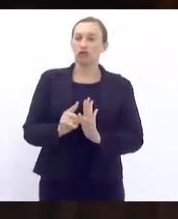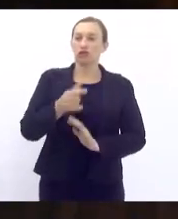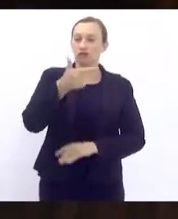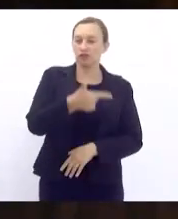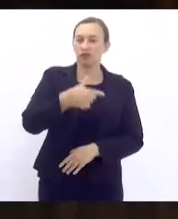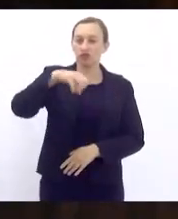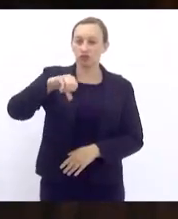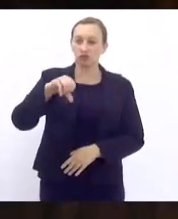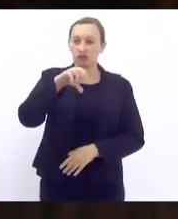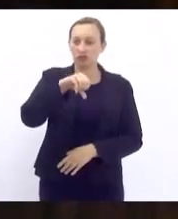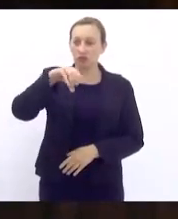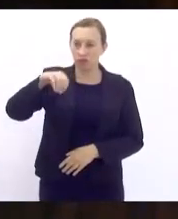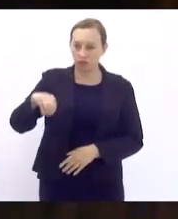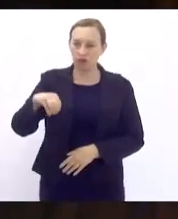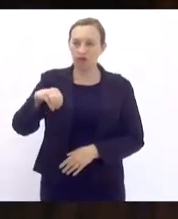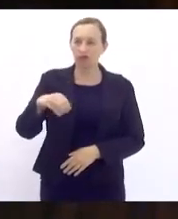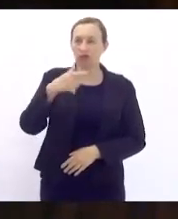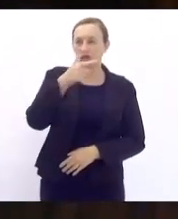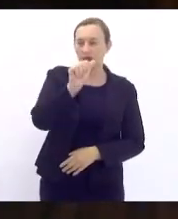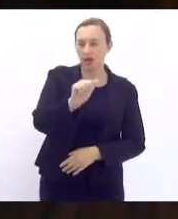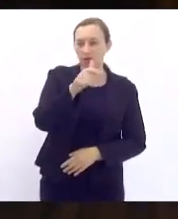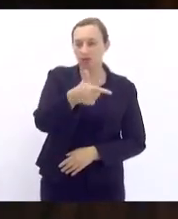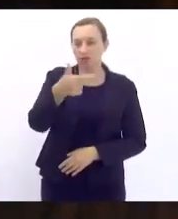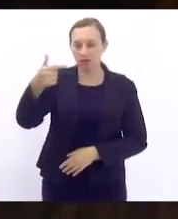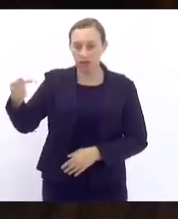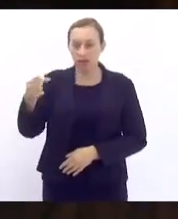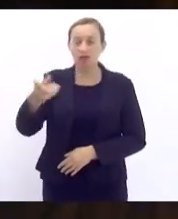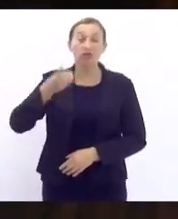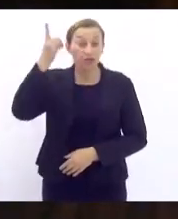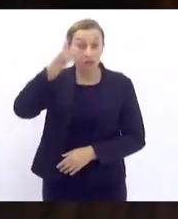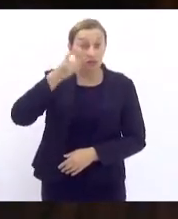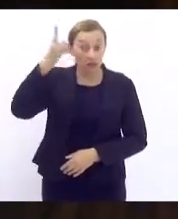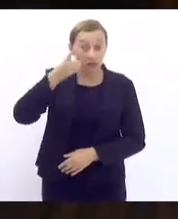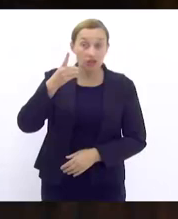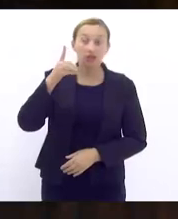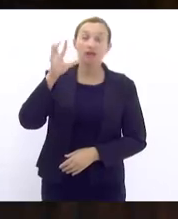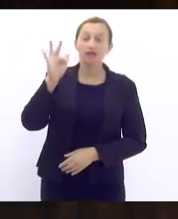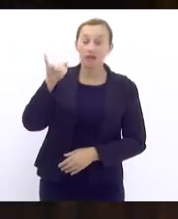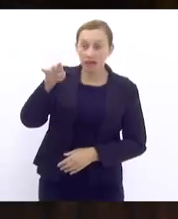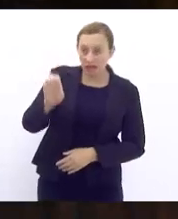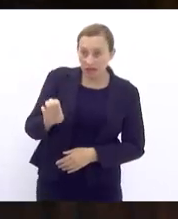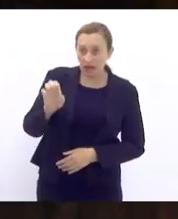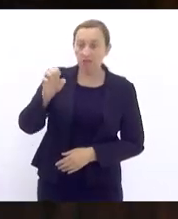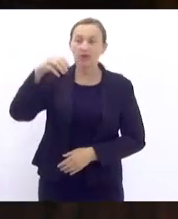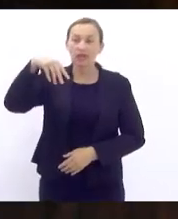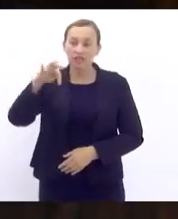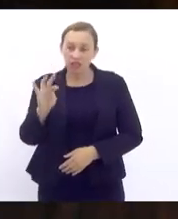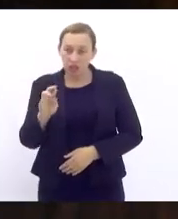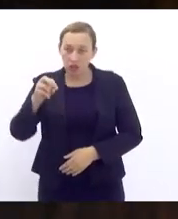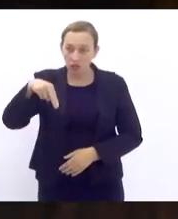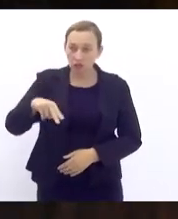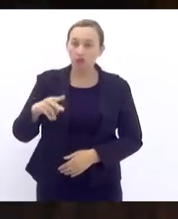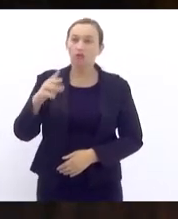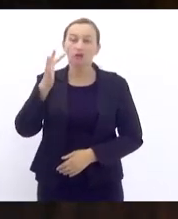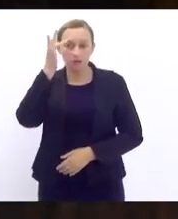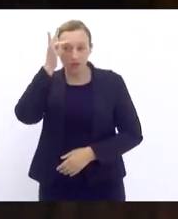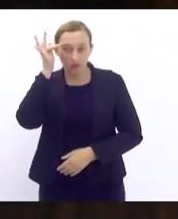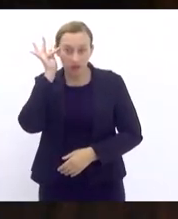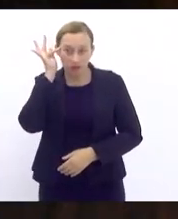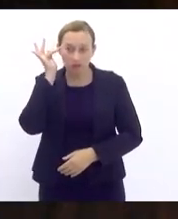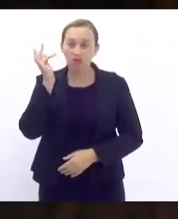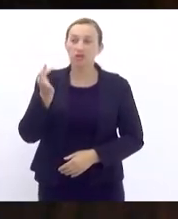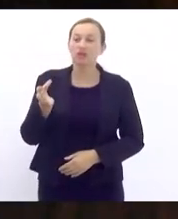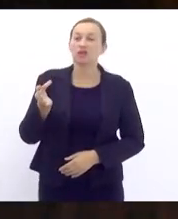2990-A de 2017 de autoria dos deputados Felipe Soares, Milton Rangel, Flávio Bolsonaro, que